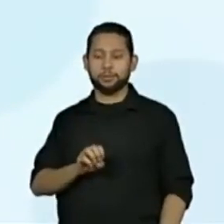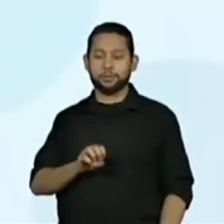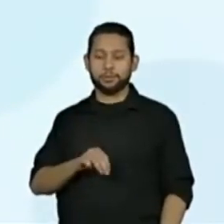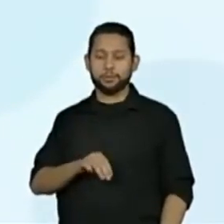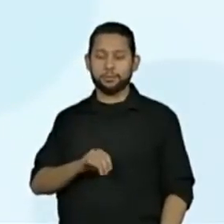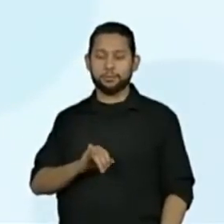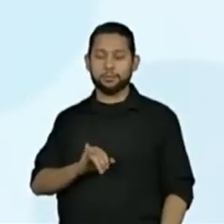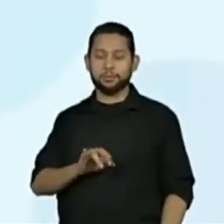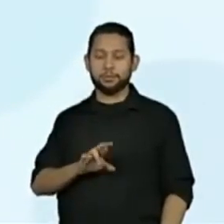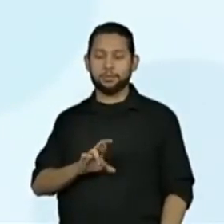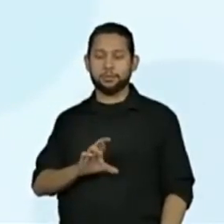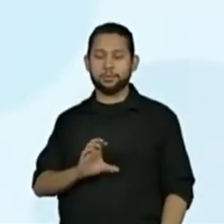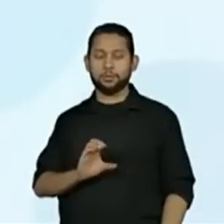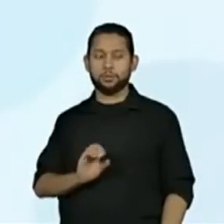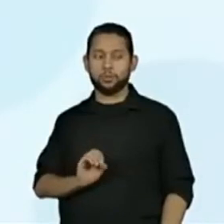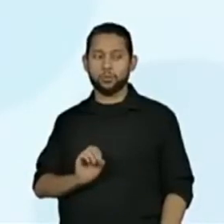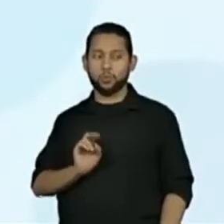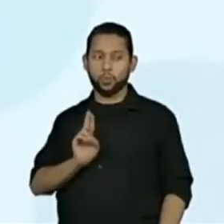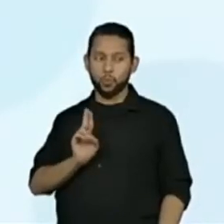Opa.